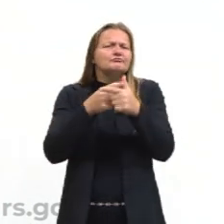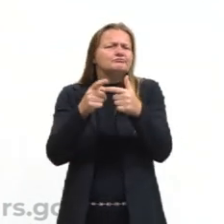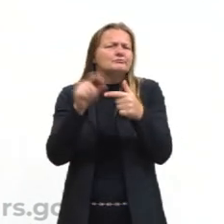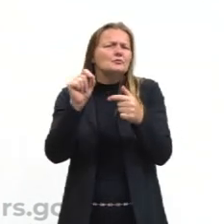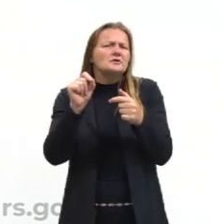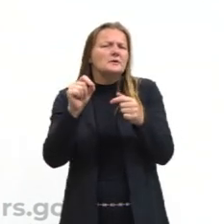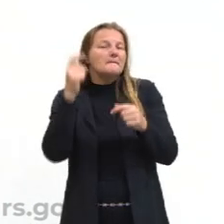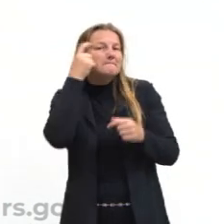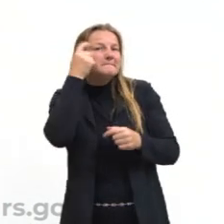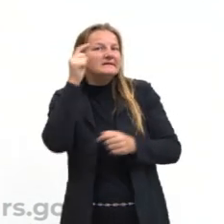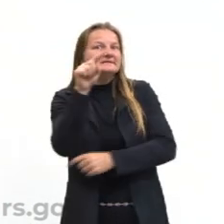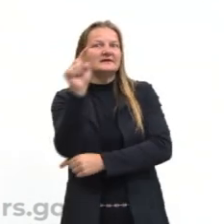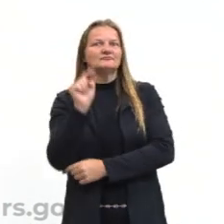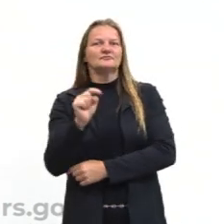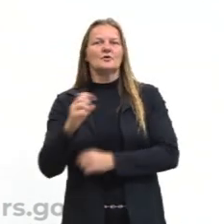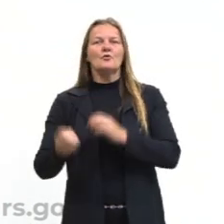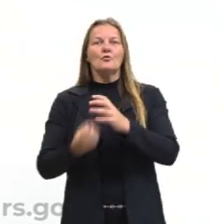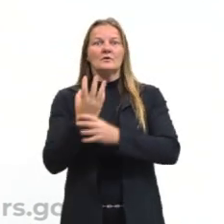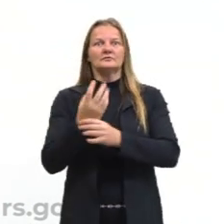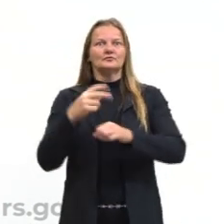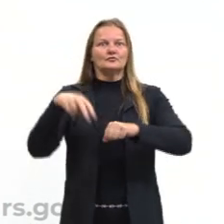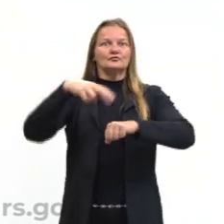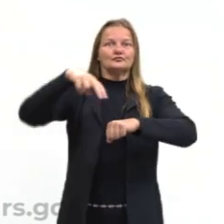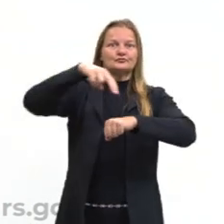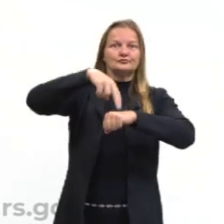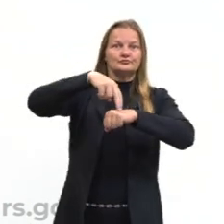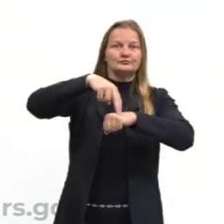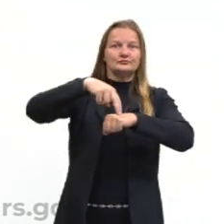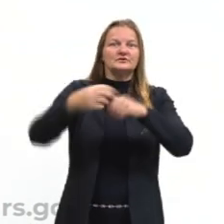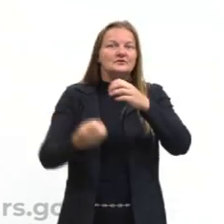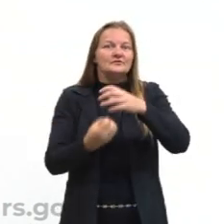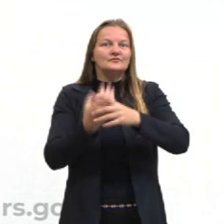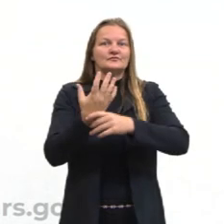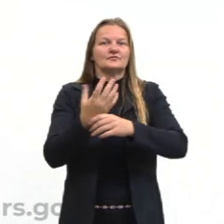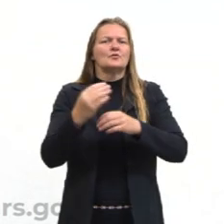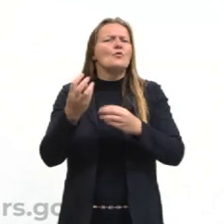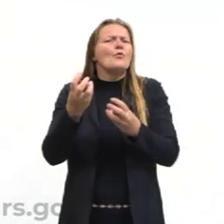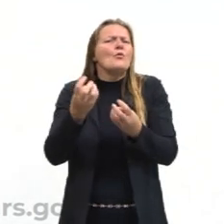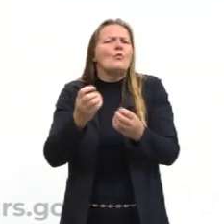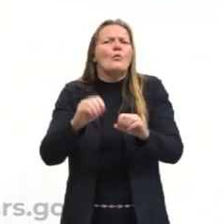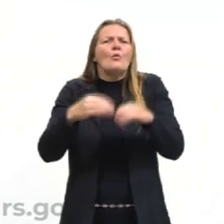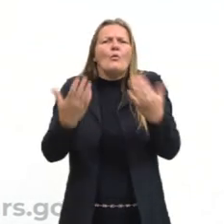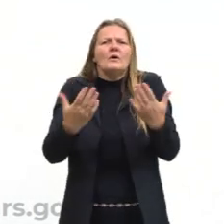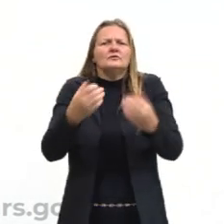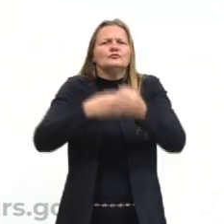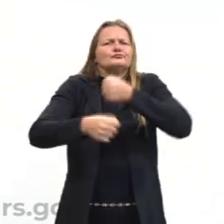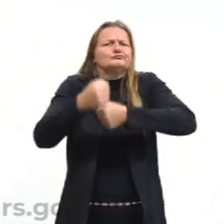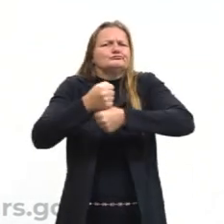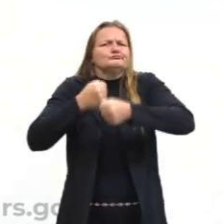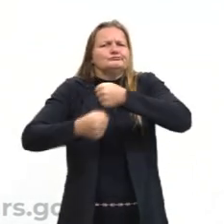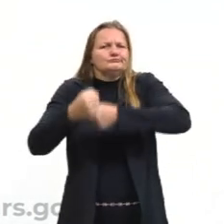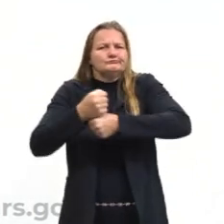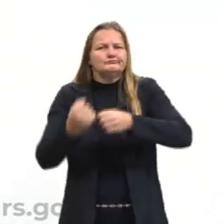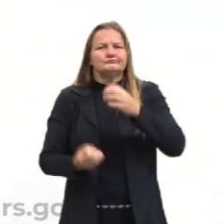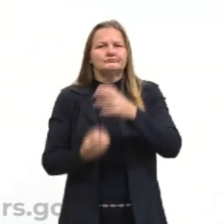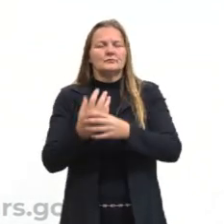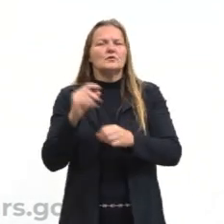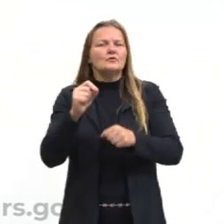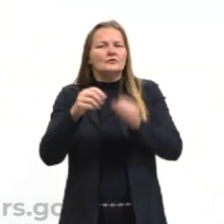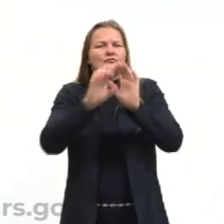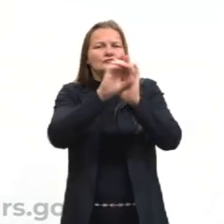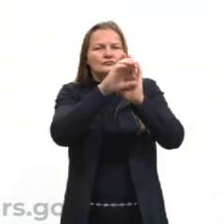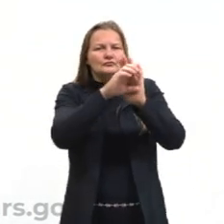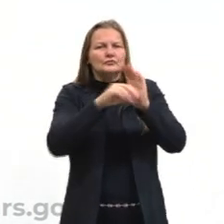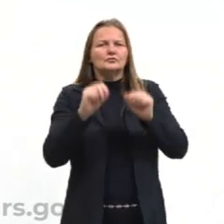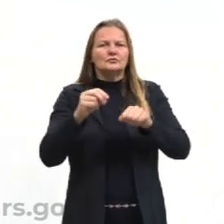que é quando surgiram os Estados Nacionais. E a vai falar um pouquinho, né, o que são esses Estados Nacionais. A gente também